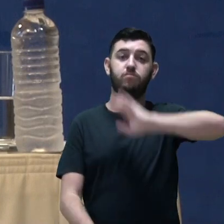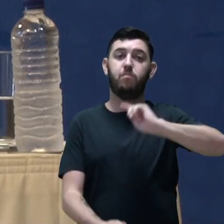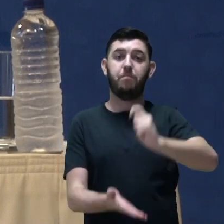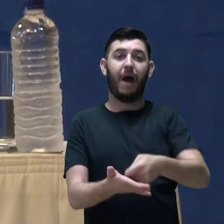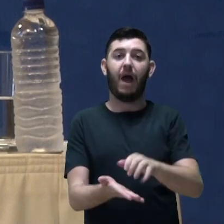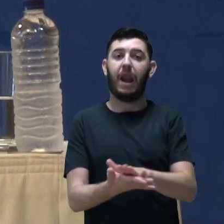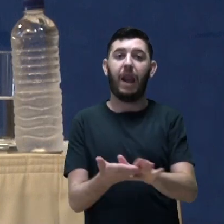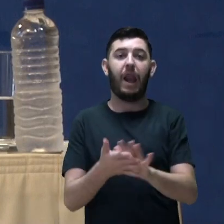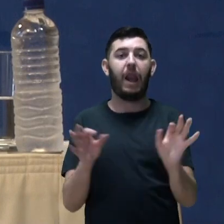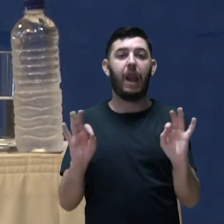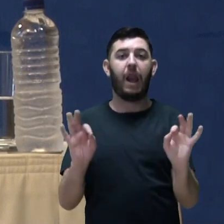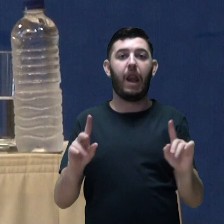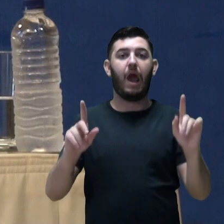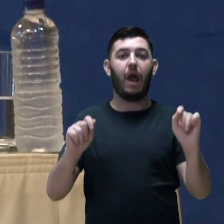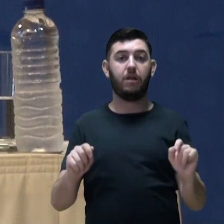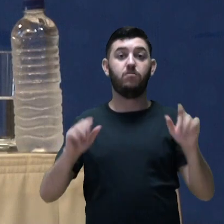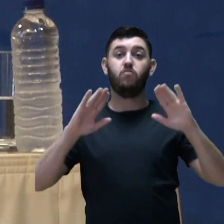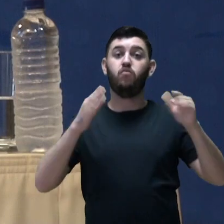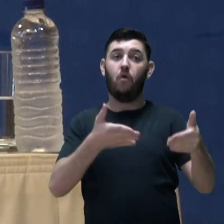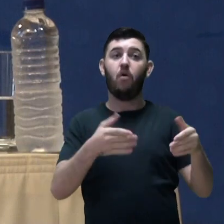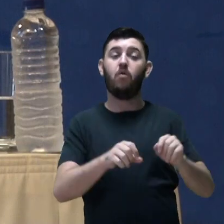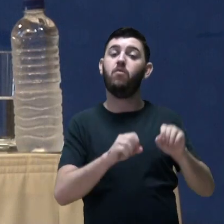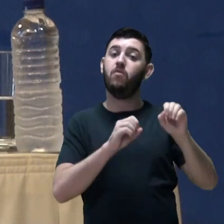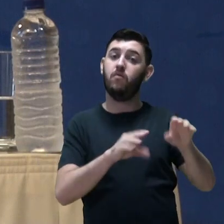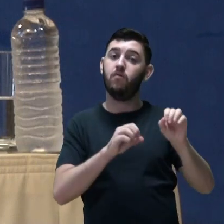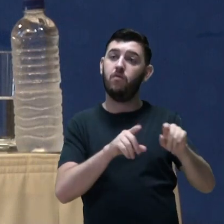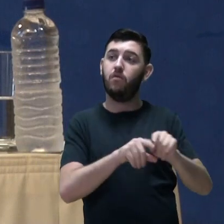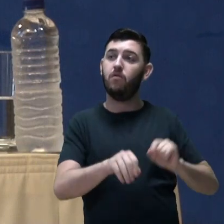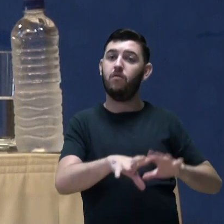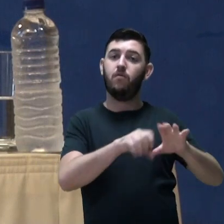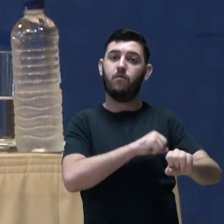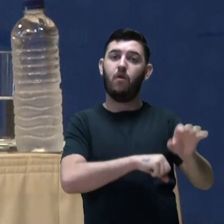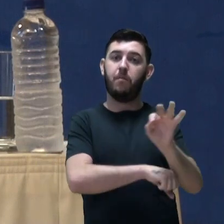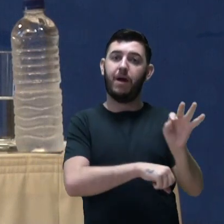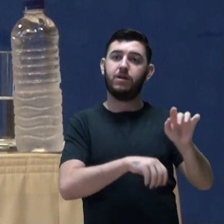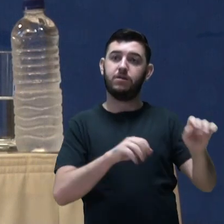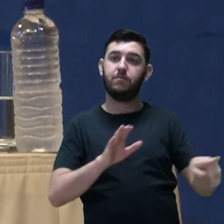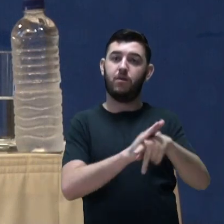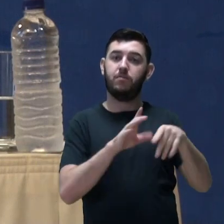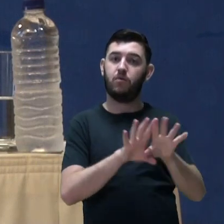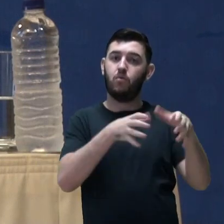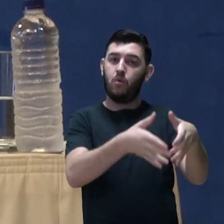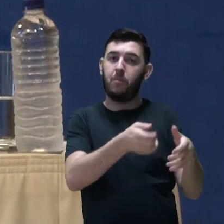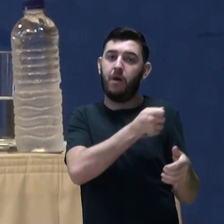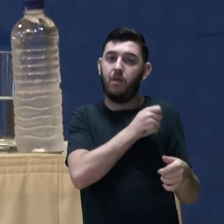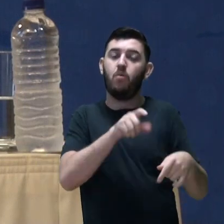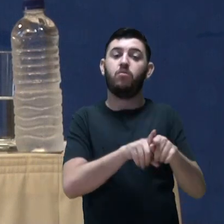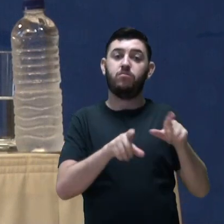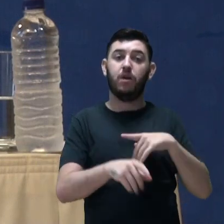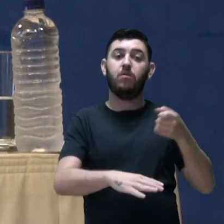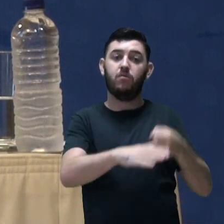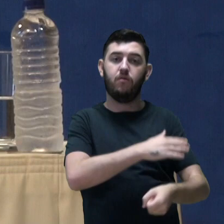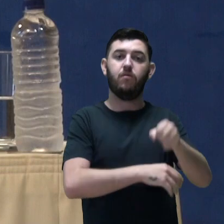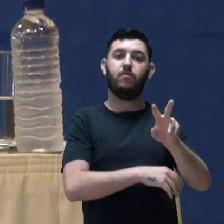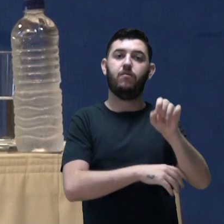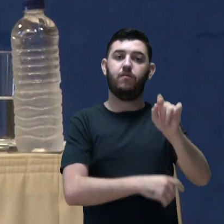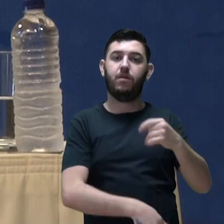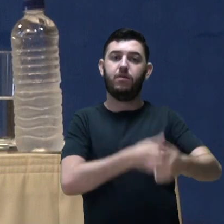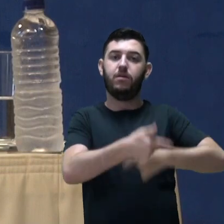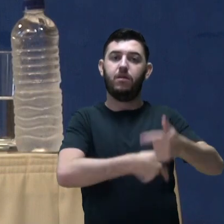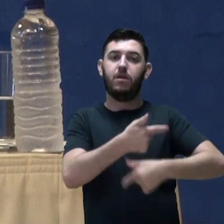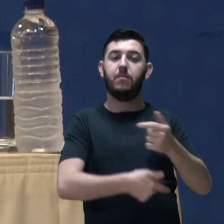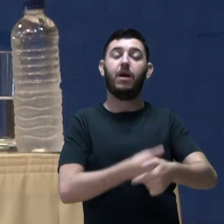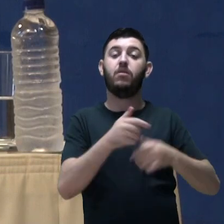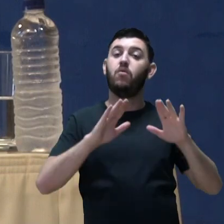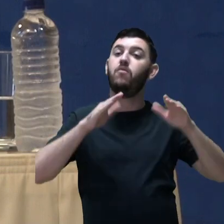com incentivo à formalização dos alunos, à inclusão produtiva dos alunos, e o incentivo à formalização dos alunos